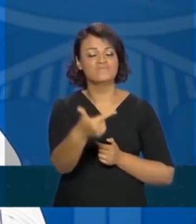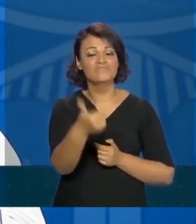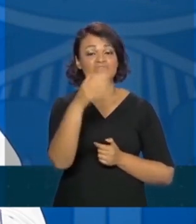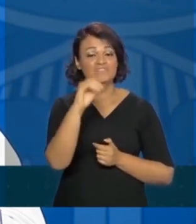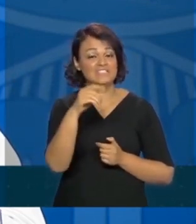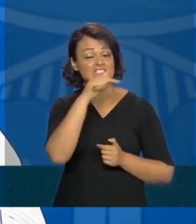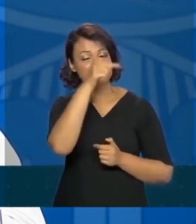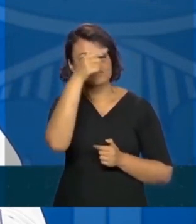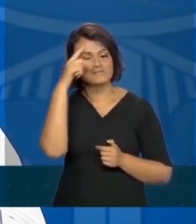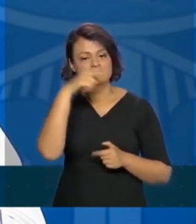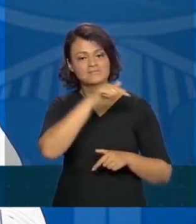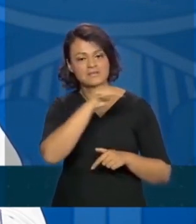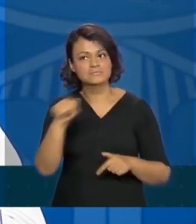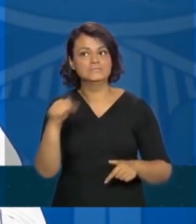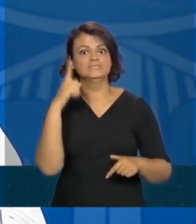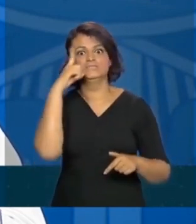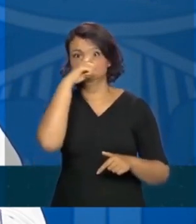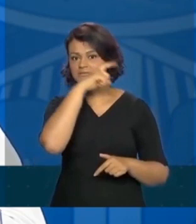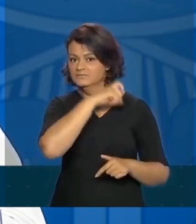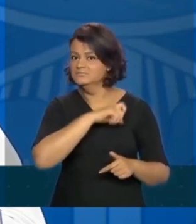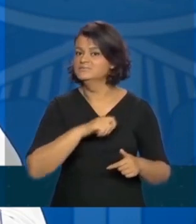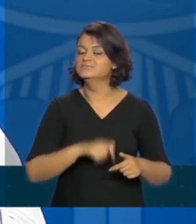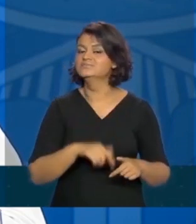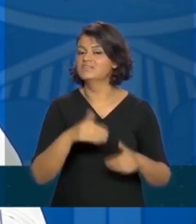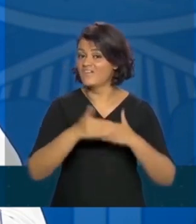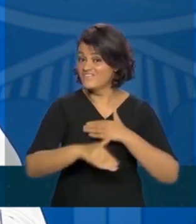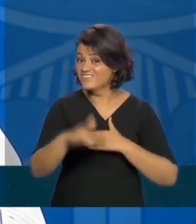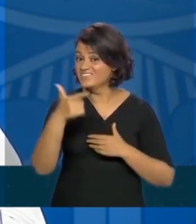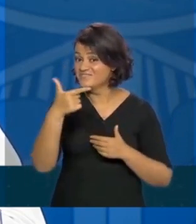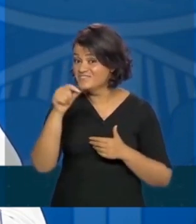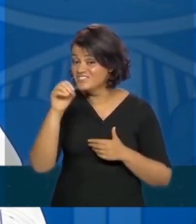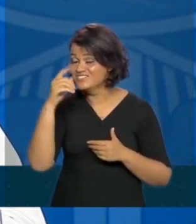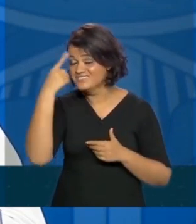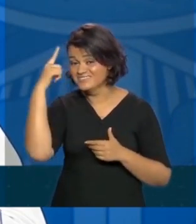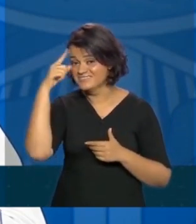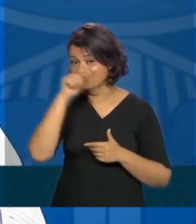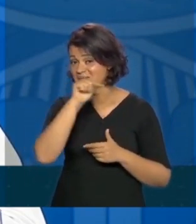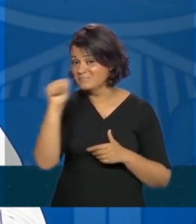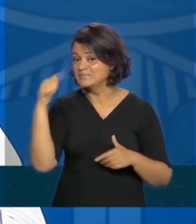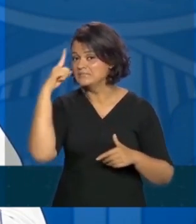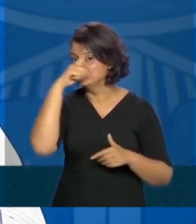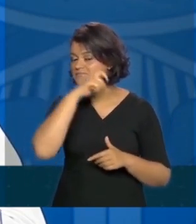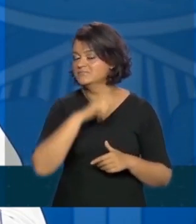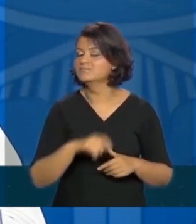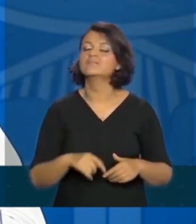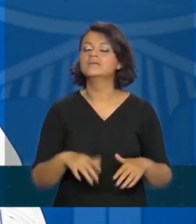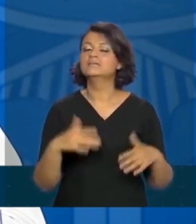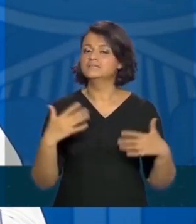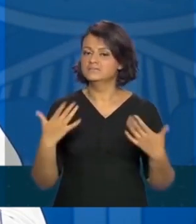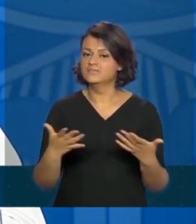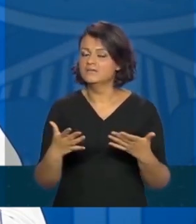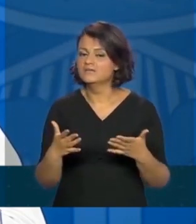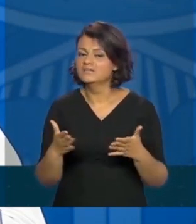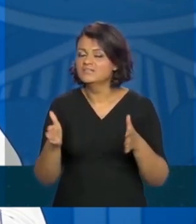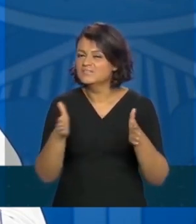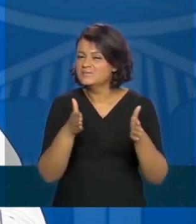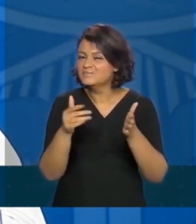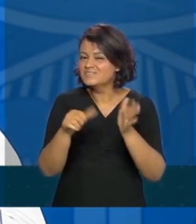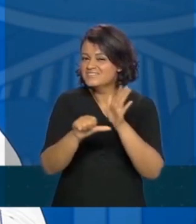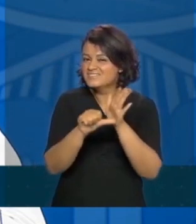duríssimas, 20 semanas duríssimas. Então, nós estamos ainda nas